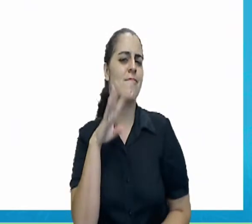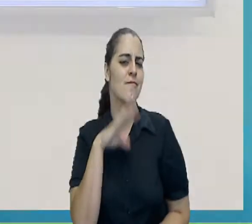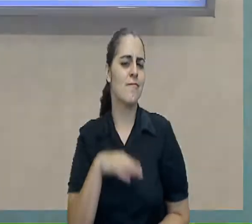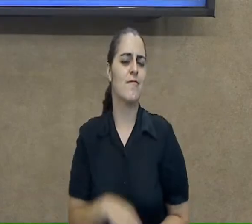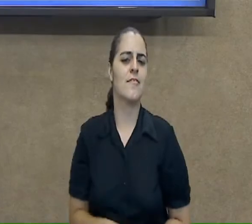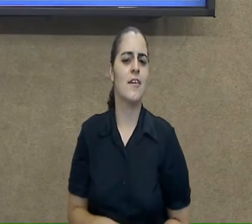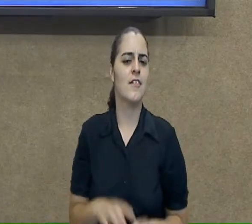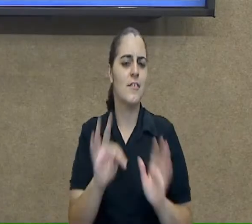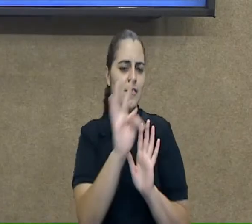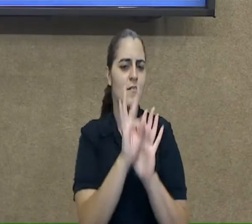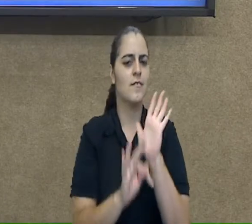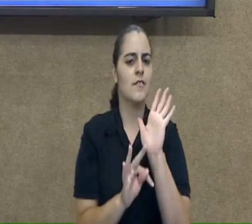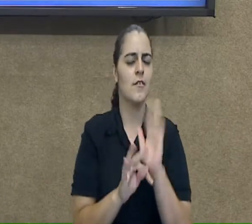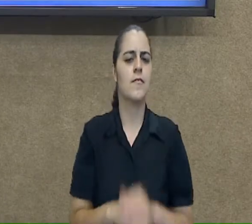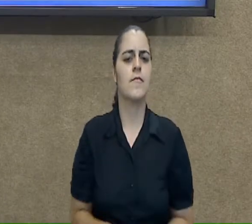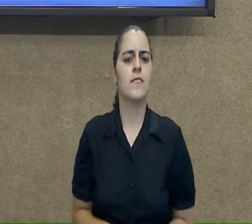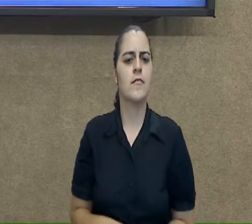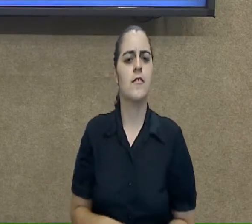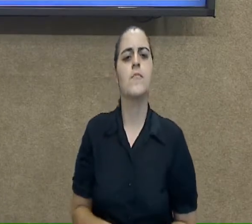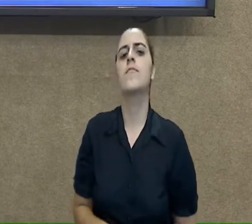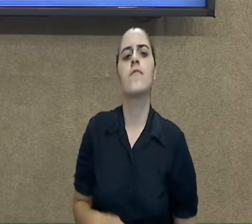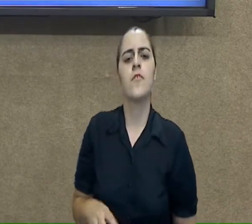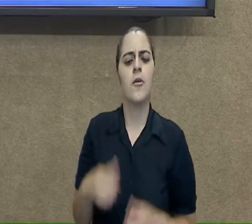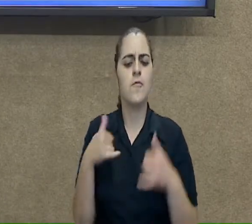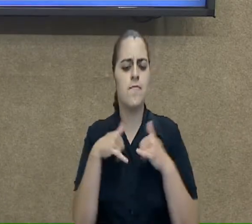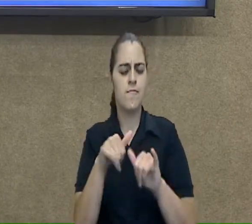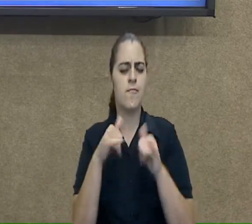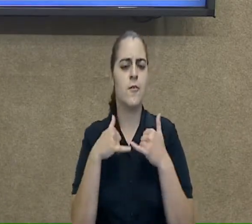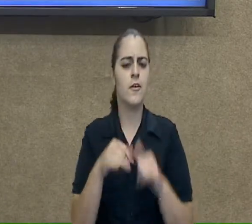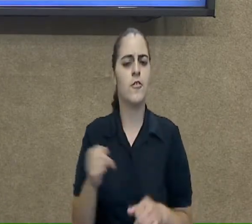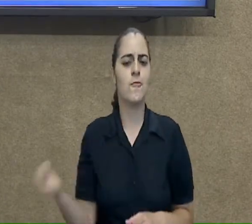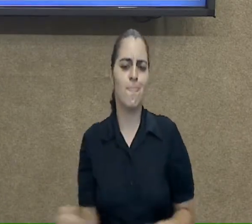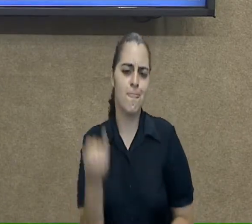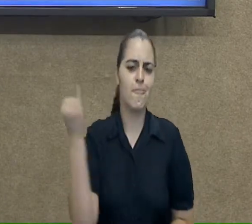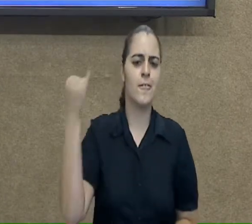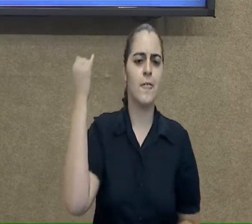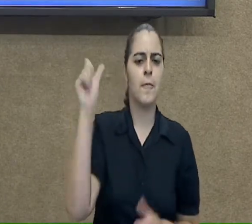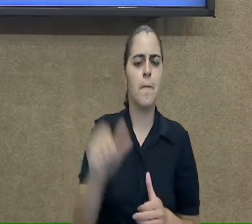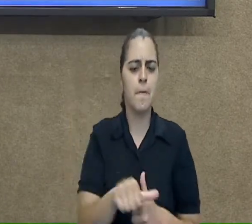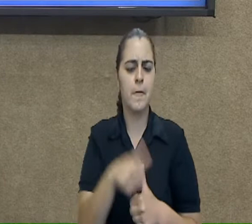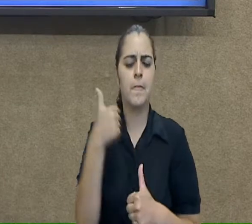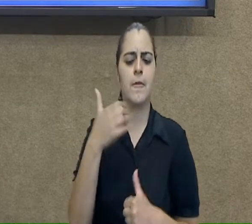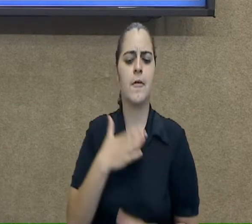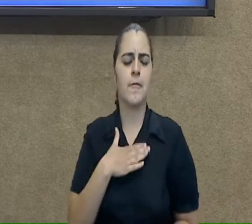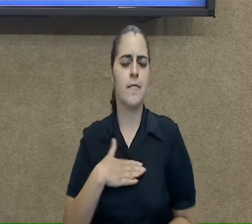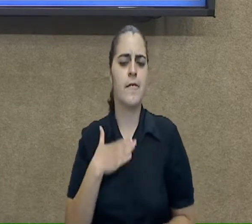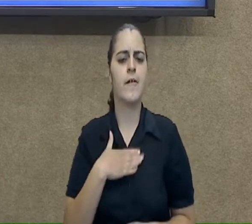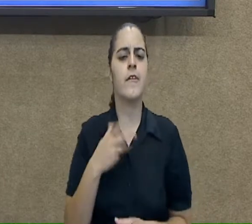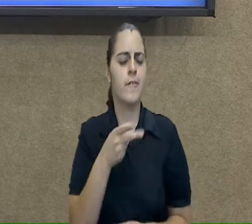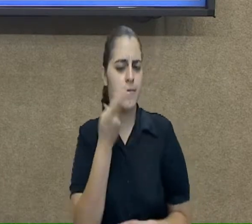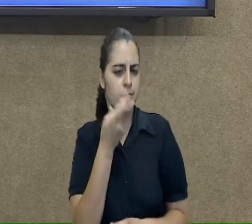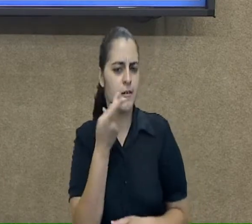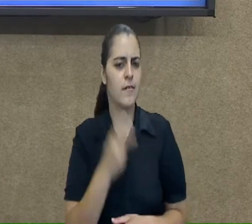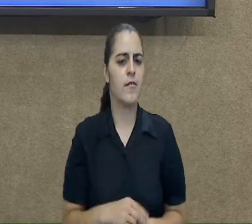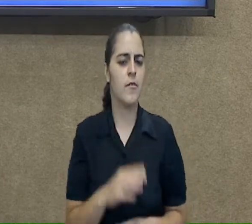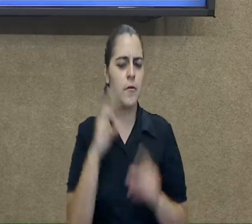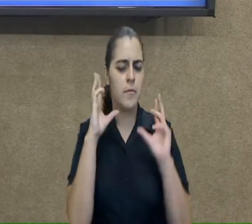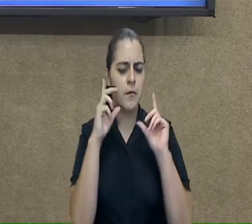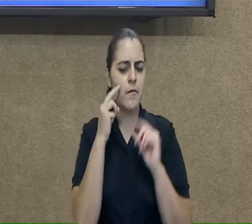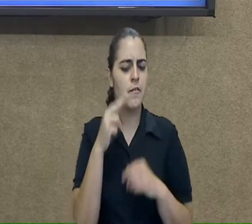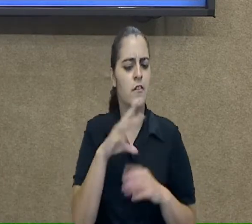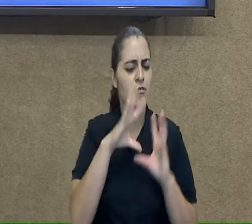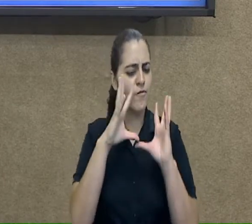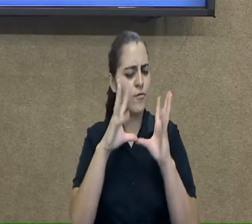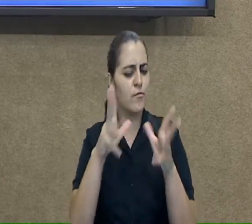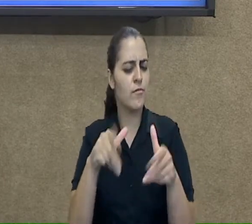esse texto, com muita informação. Primeiro, quero falar com você, numa visão geral,